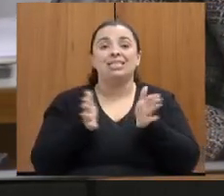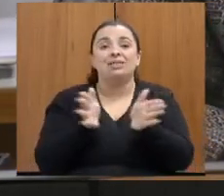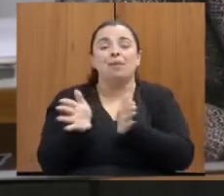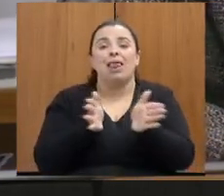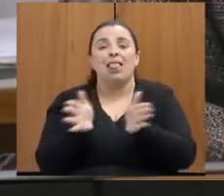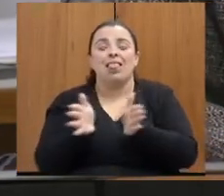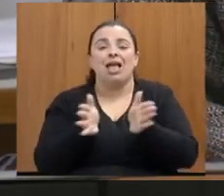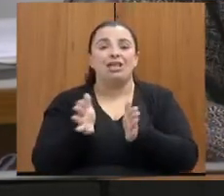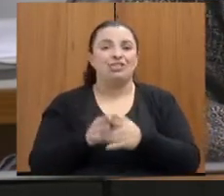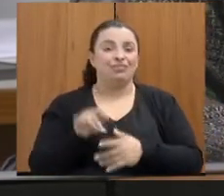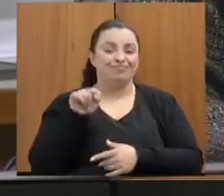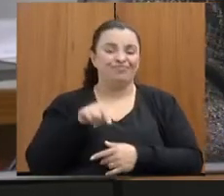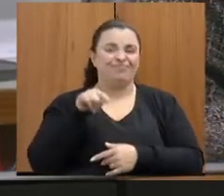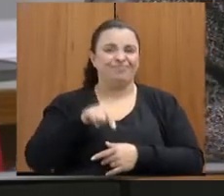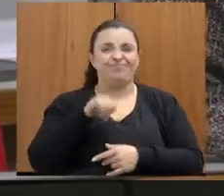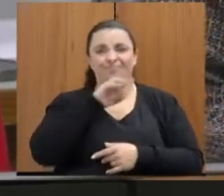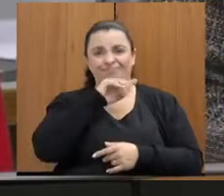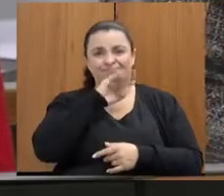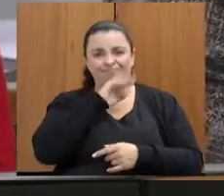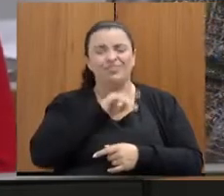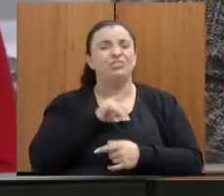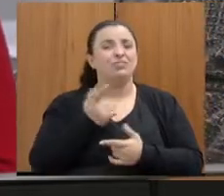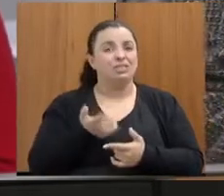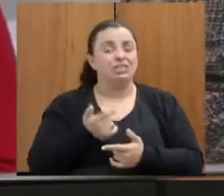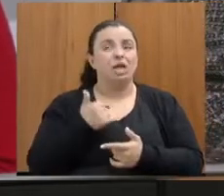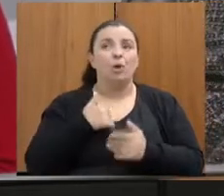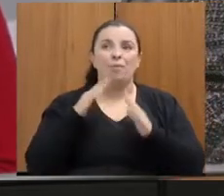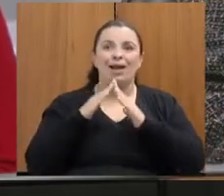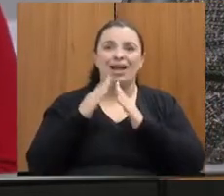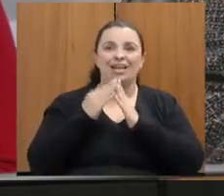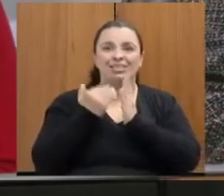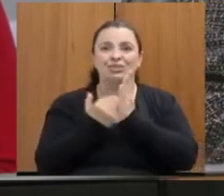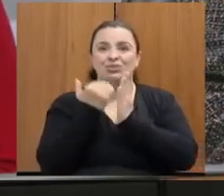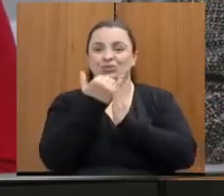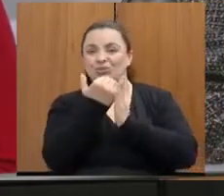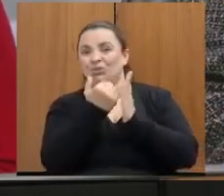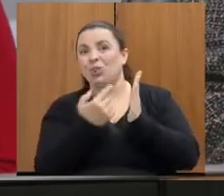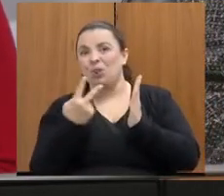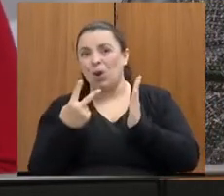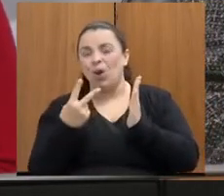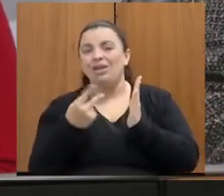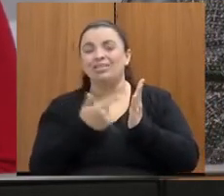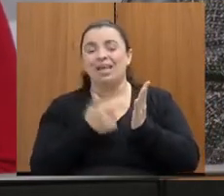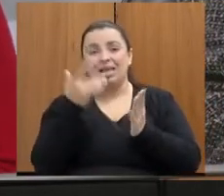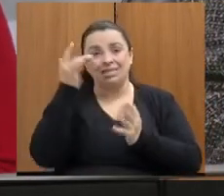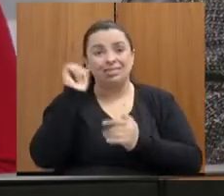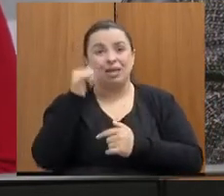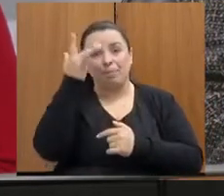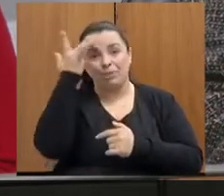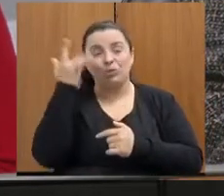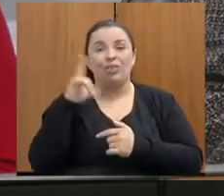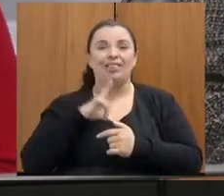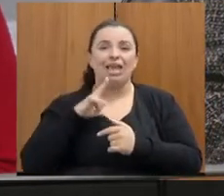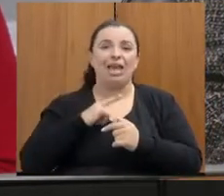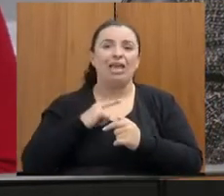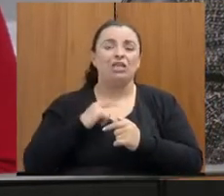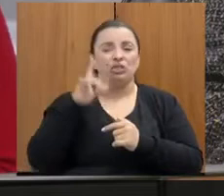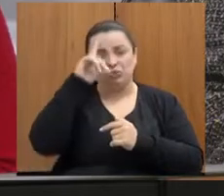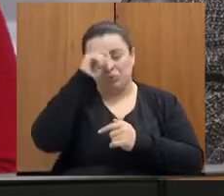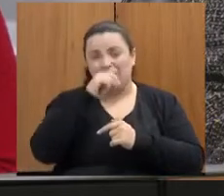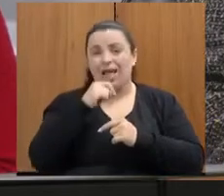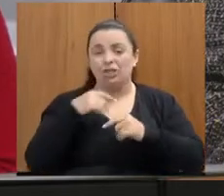uma acessibilidade um pouco defasada, porque é uma casa de dois andares, e aí, quando a pessoa tem algum problema, alguma deficiência, alguma